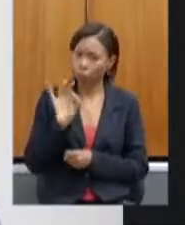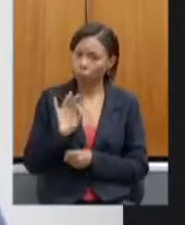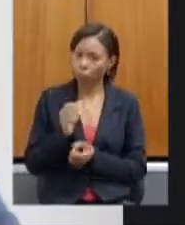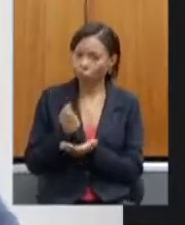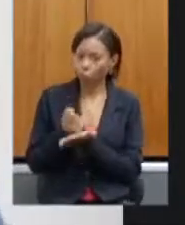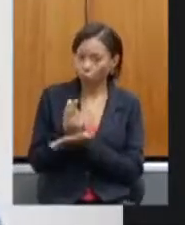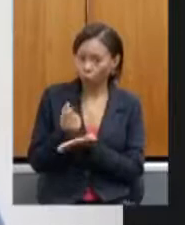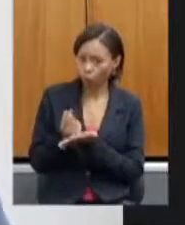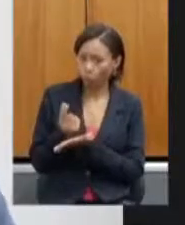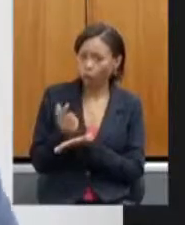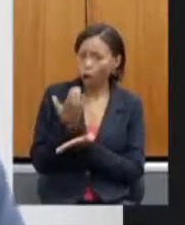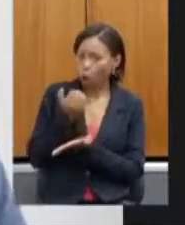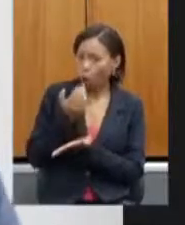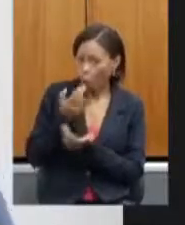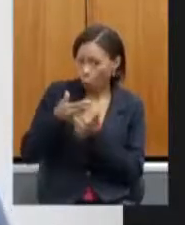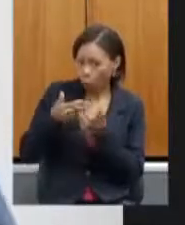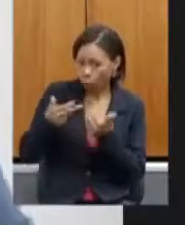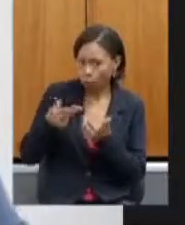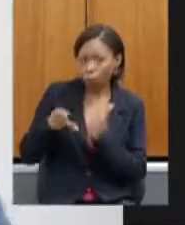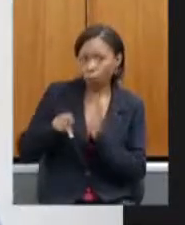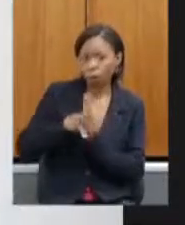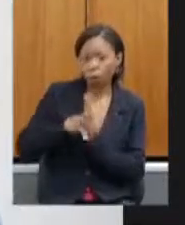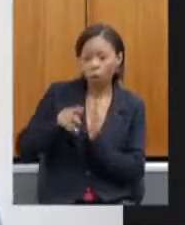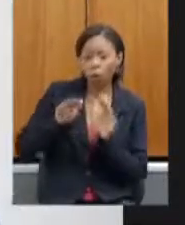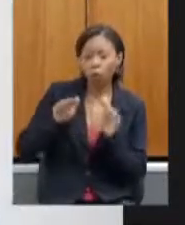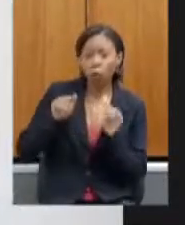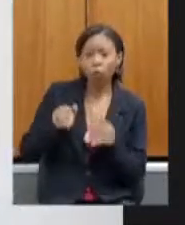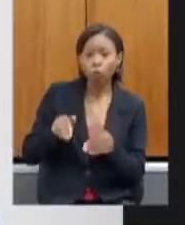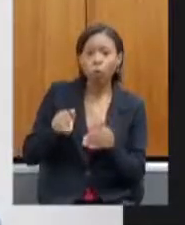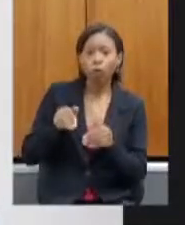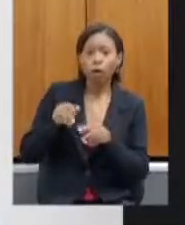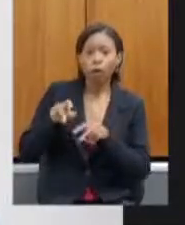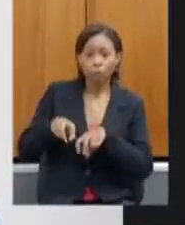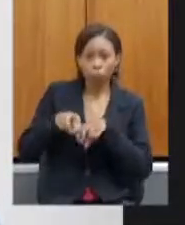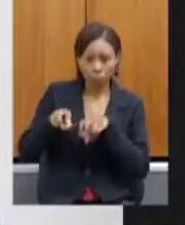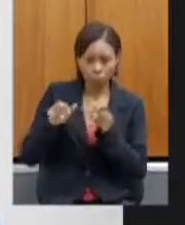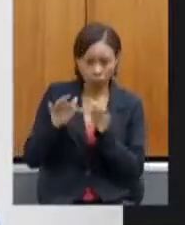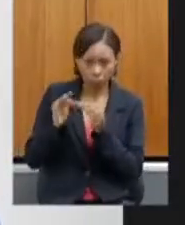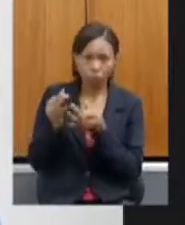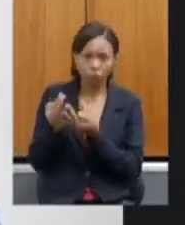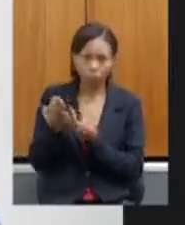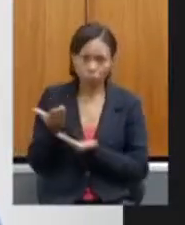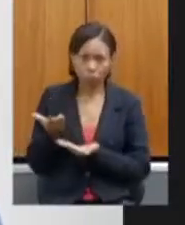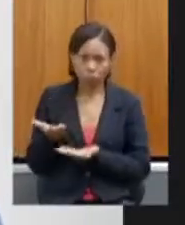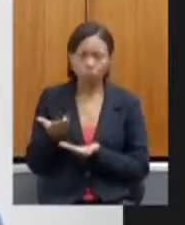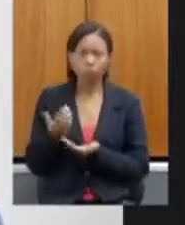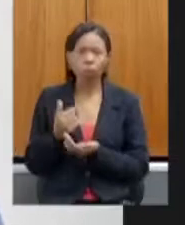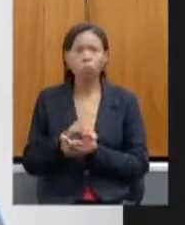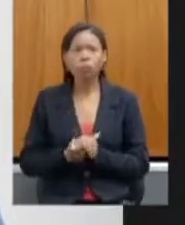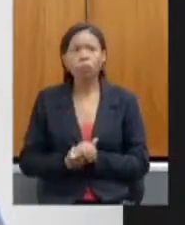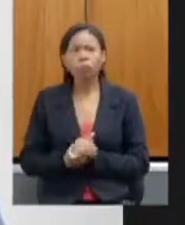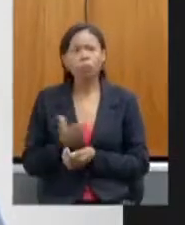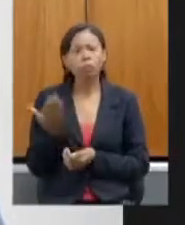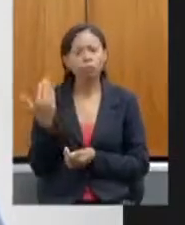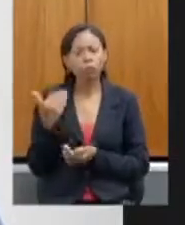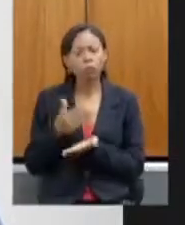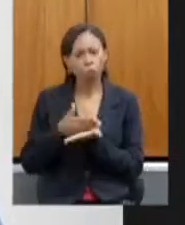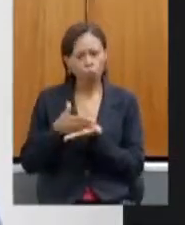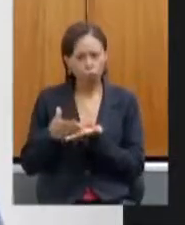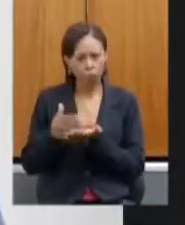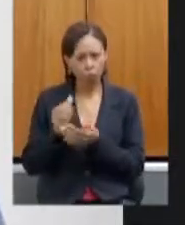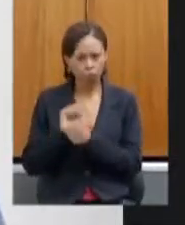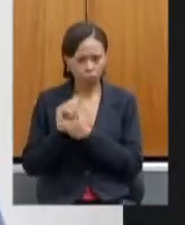agricultura familiar. Então, eu queria focar nisso. Nós tivemos já no início da pandemia uma